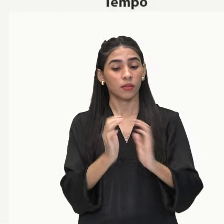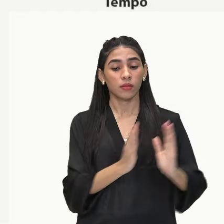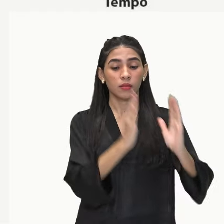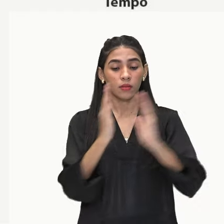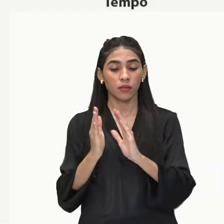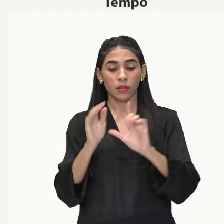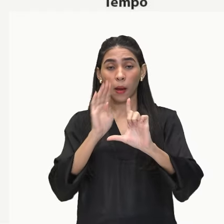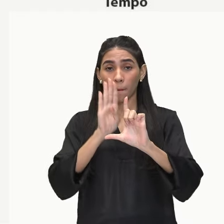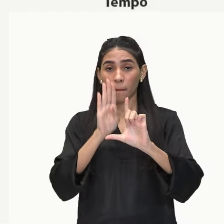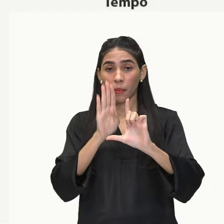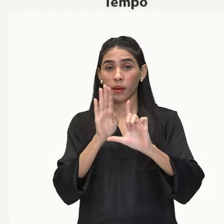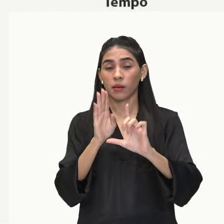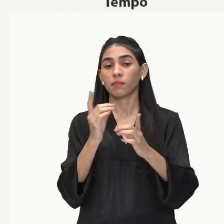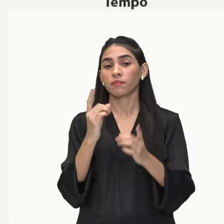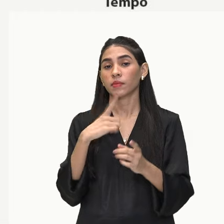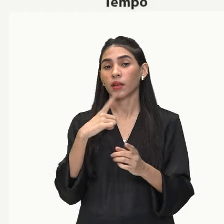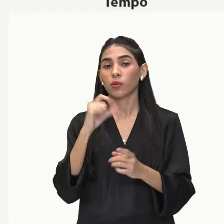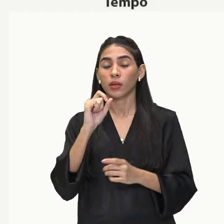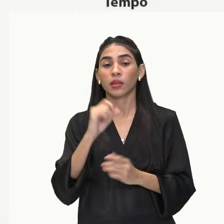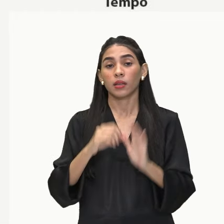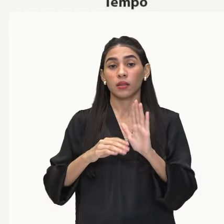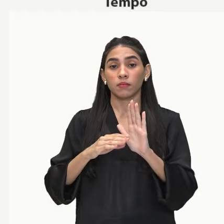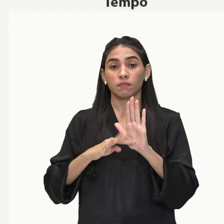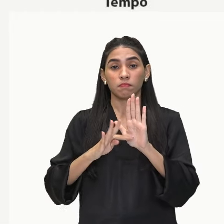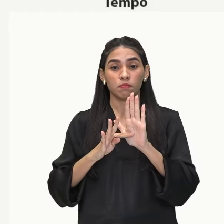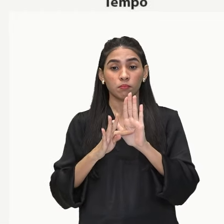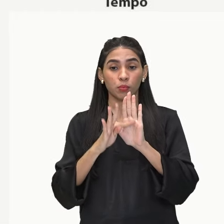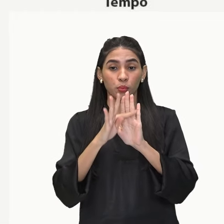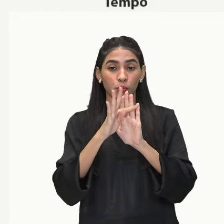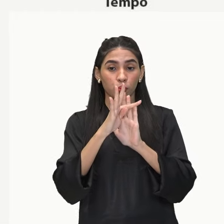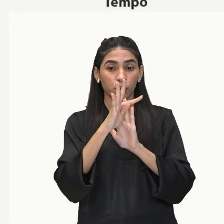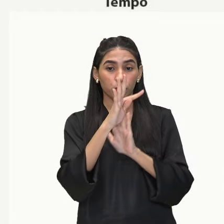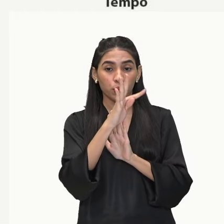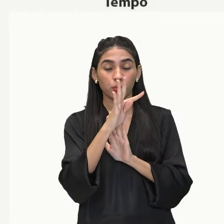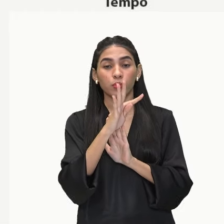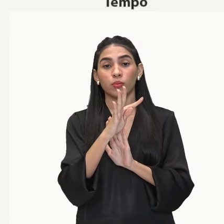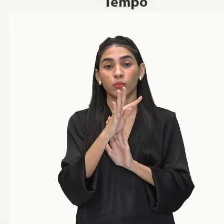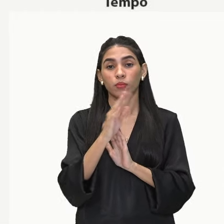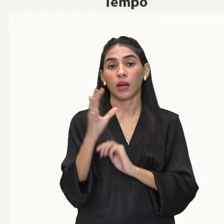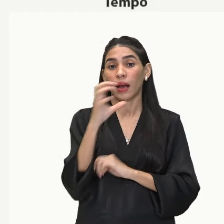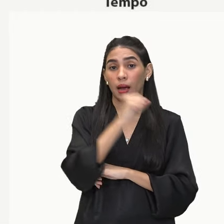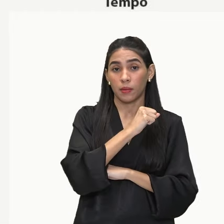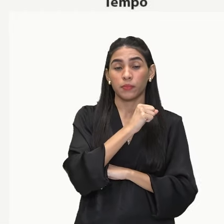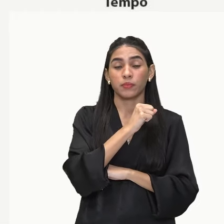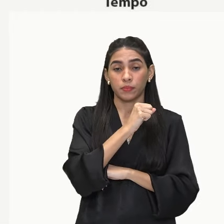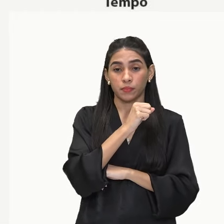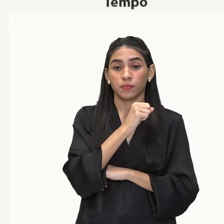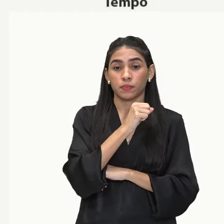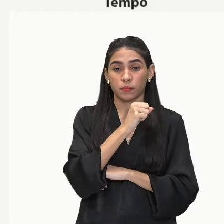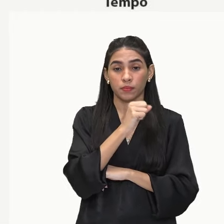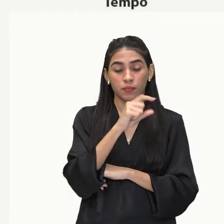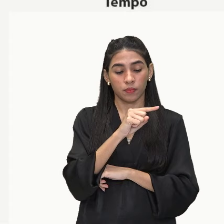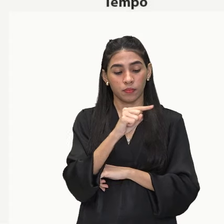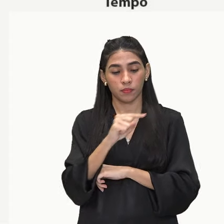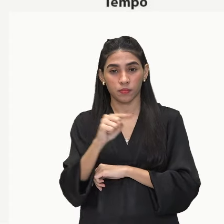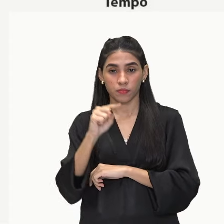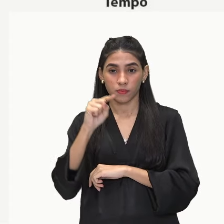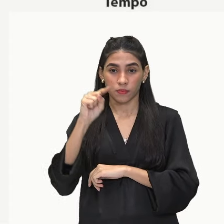identifica? Esse crescimento aqui, exponencial. Ela cresce muito mais rápido e acelerado.